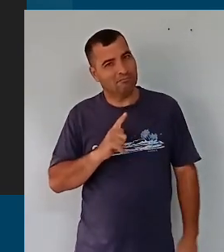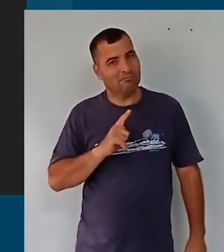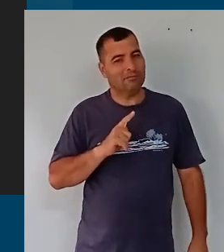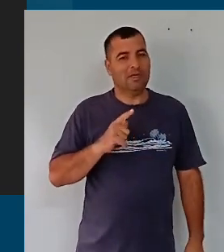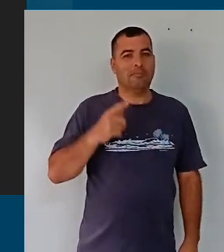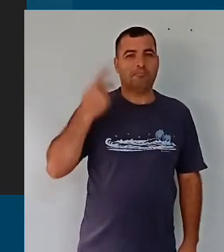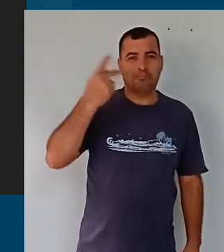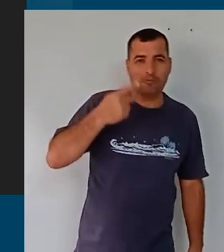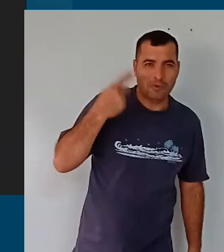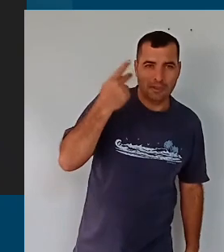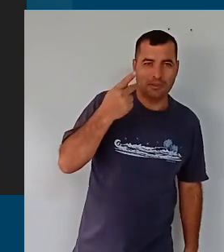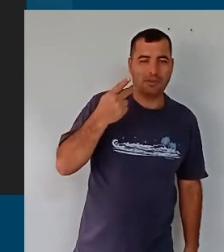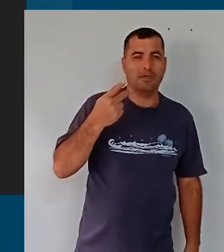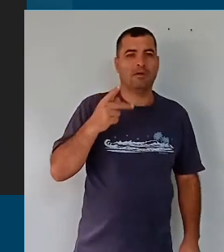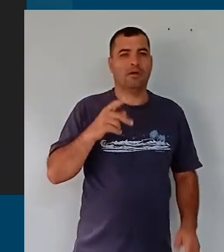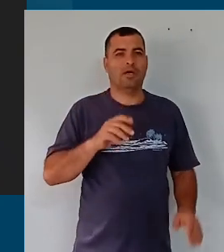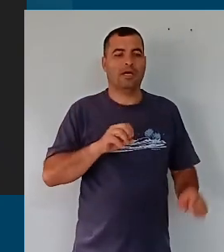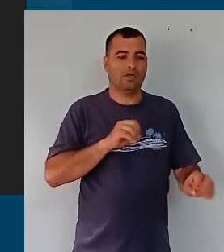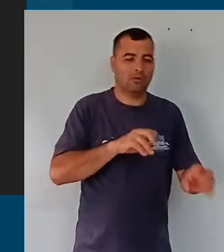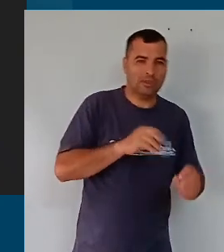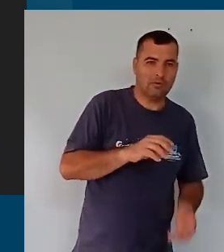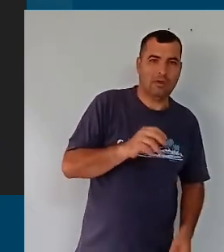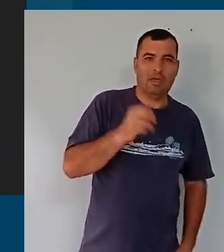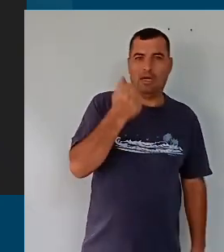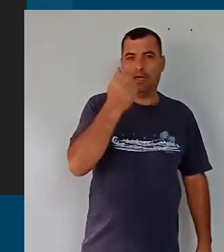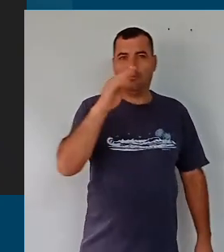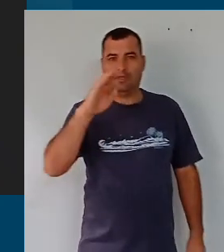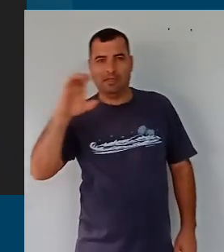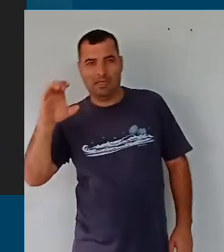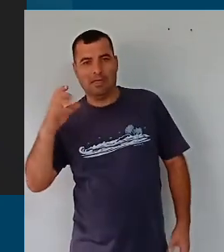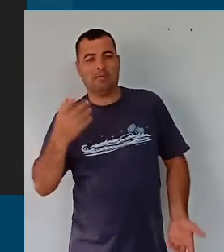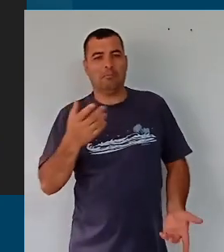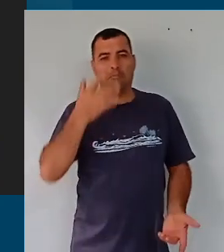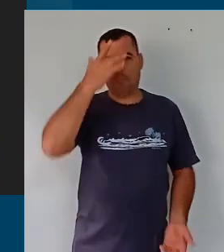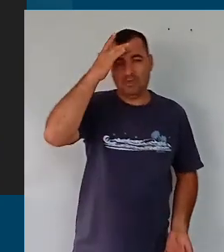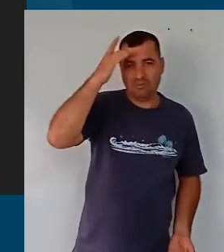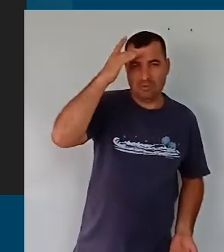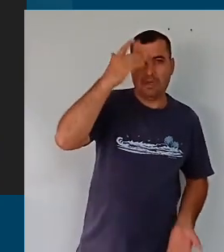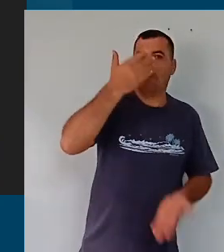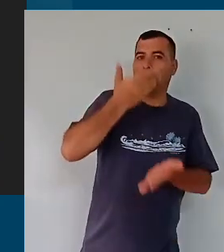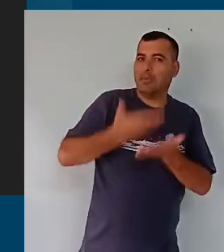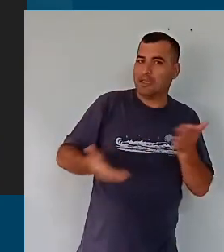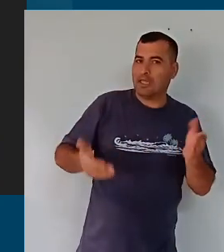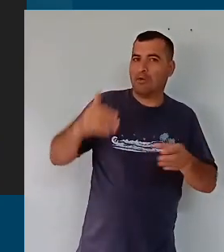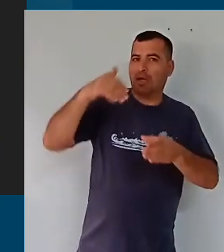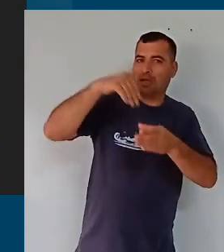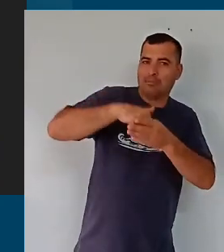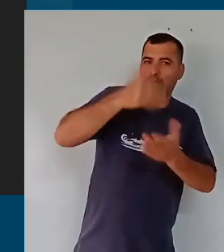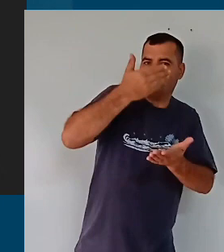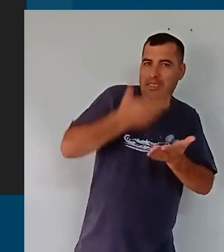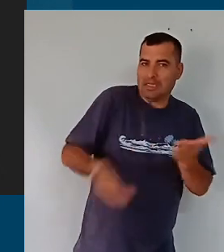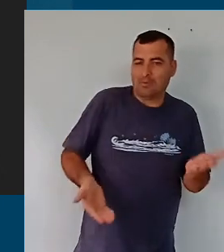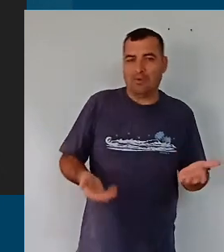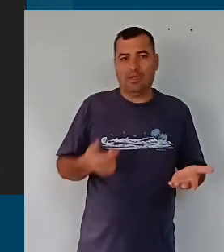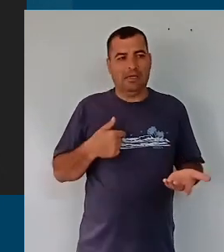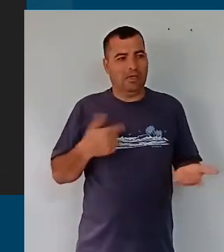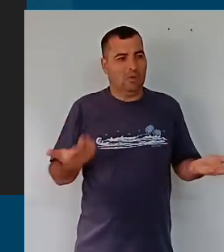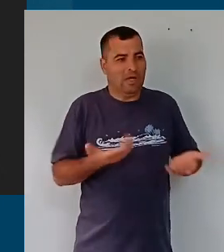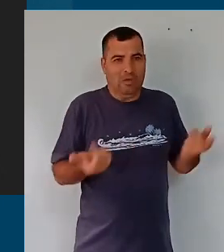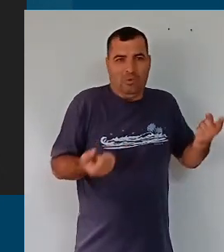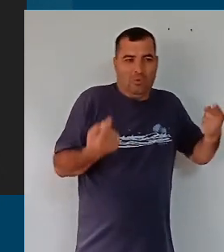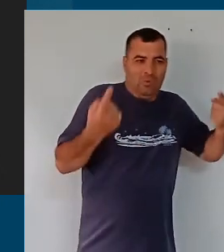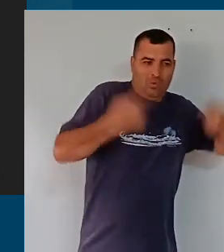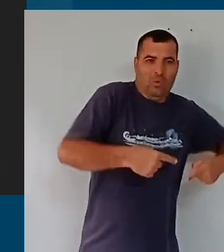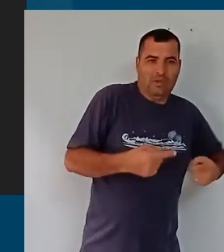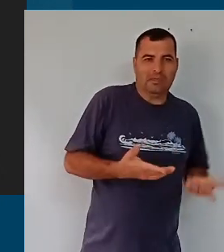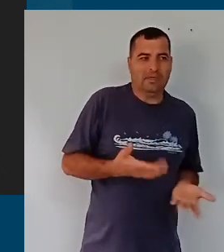ação, né, dentro da educação ou por candidato A, B, perder a eleição, então tudo que eu puder criticar, eu vou criticar, eu vou empolhar, eu vou